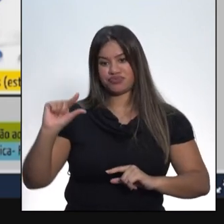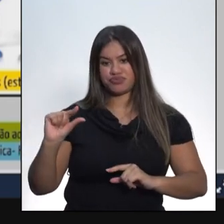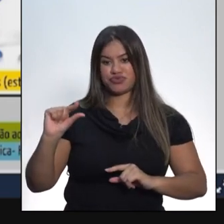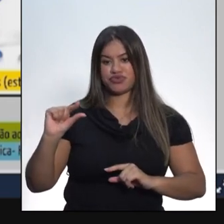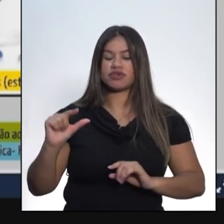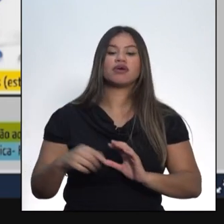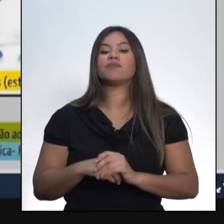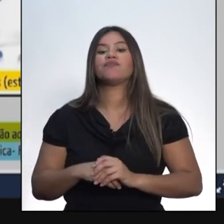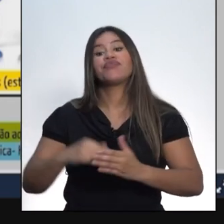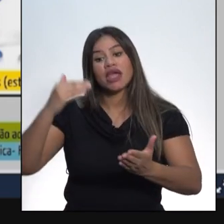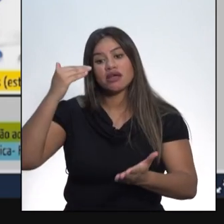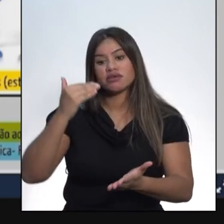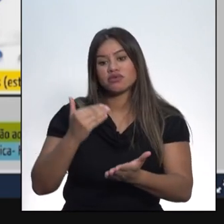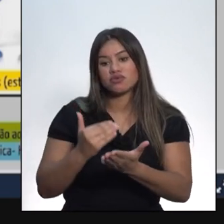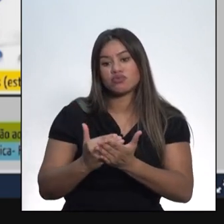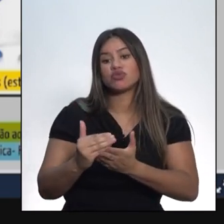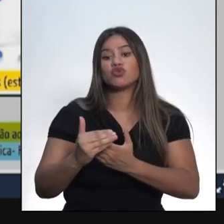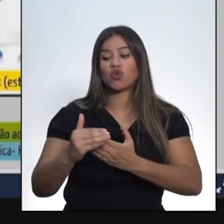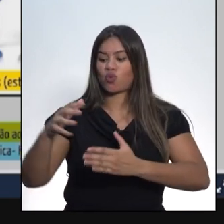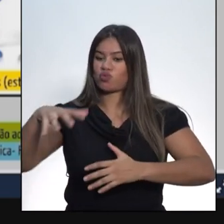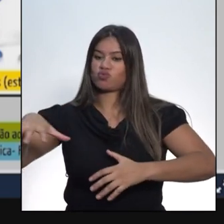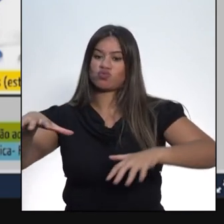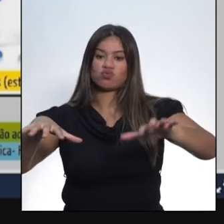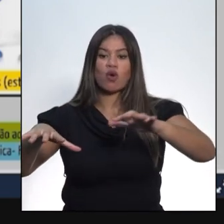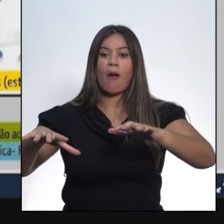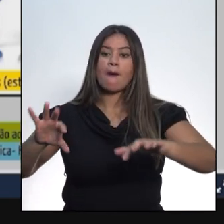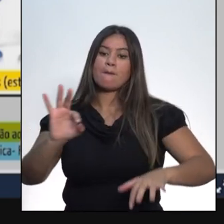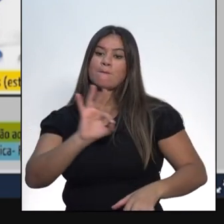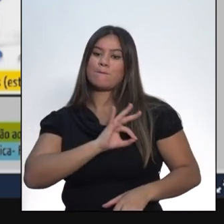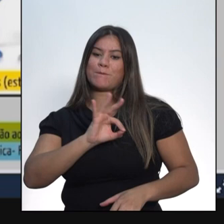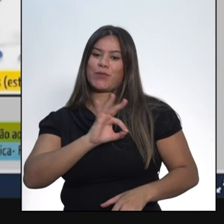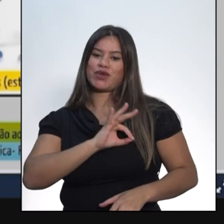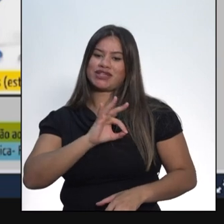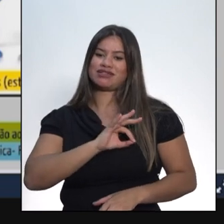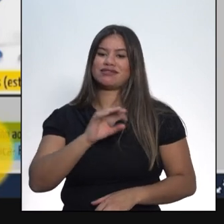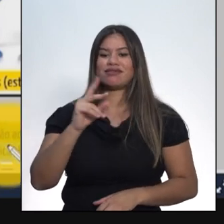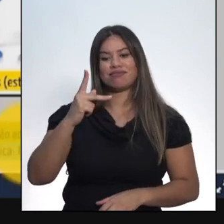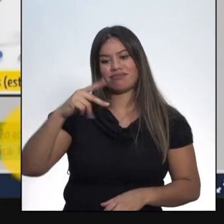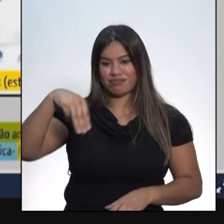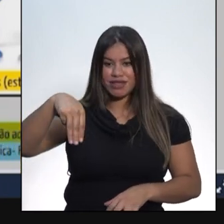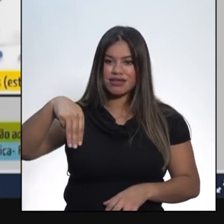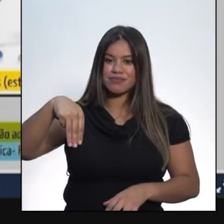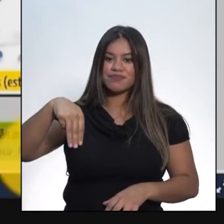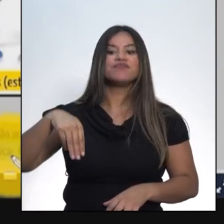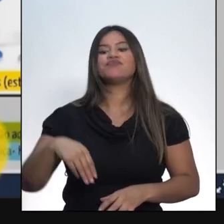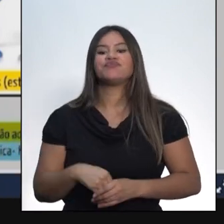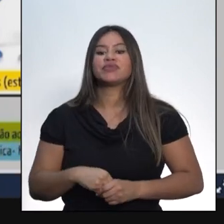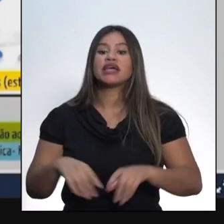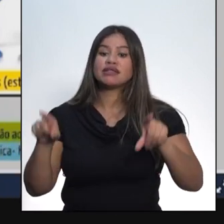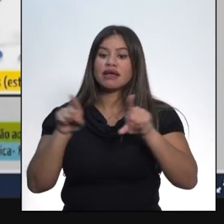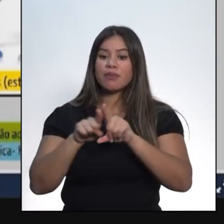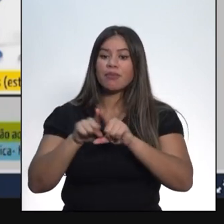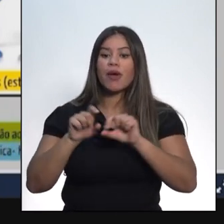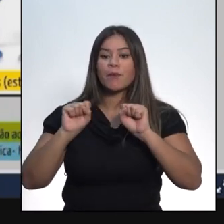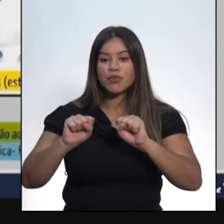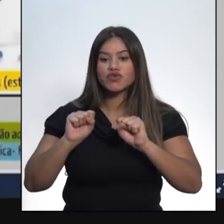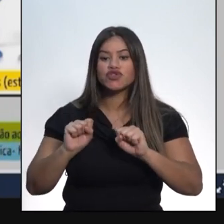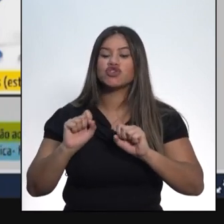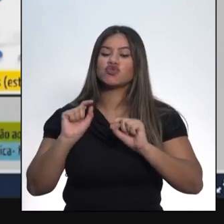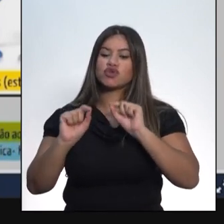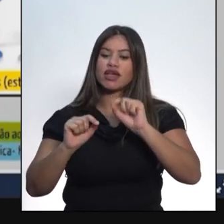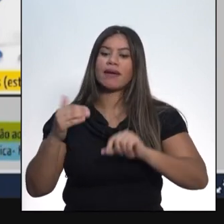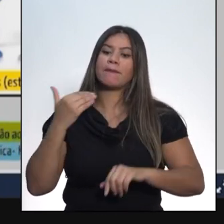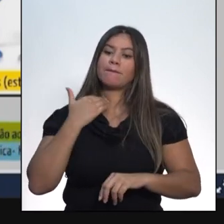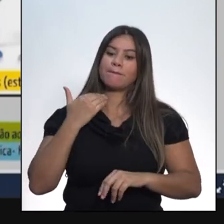próprias forças policiais, foi assim que surgiram as polícias militares e poderiam também tomar empréstimos em